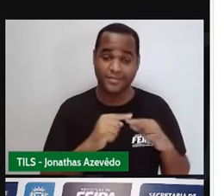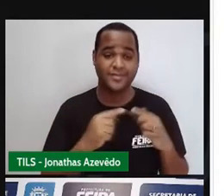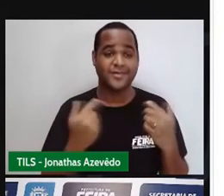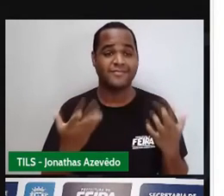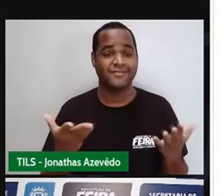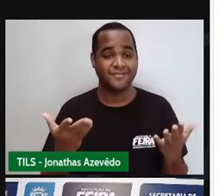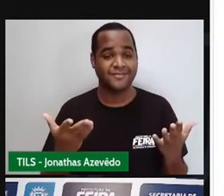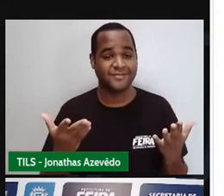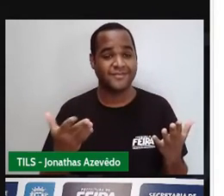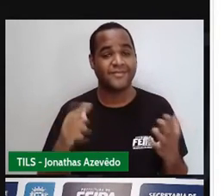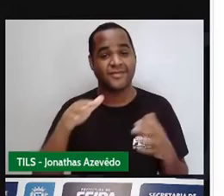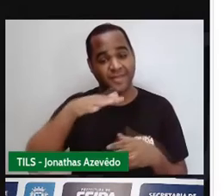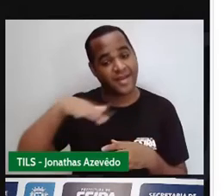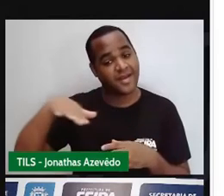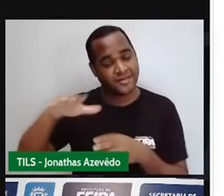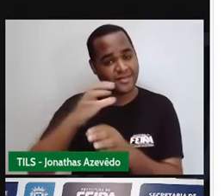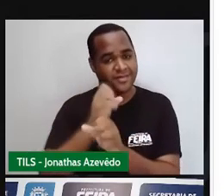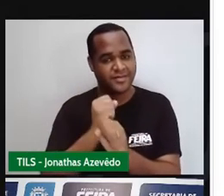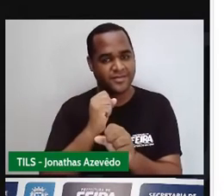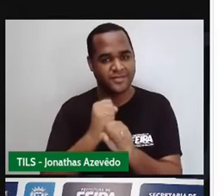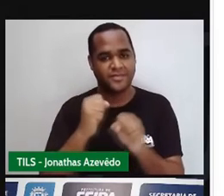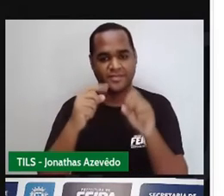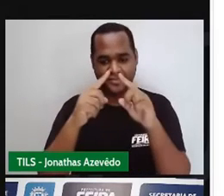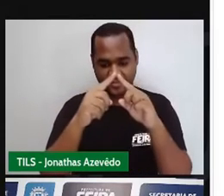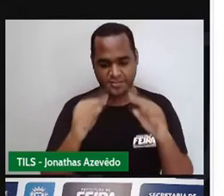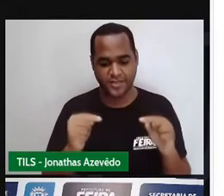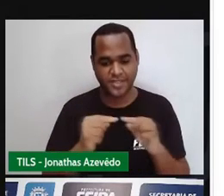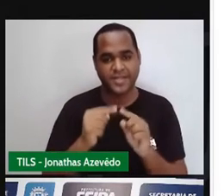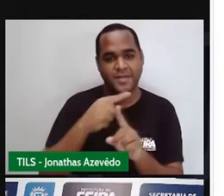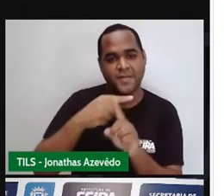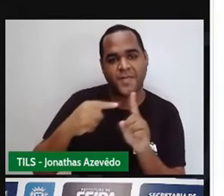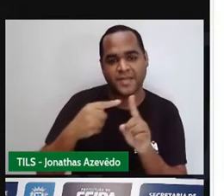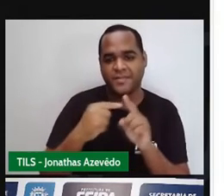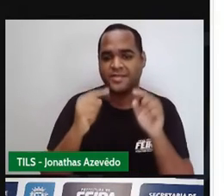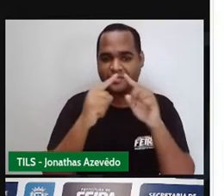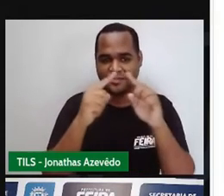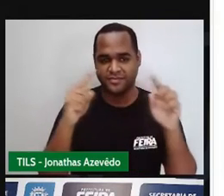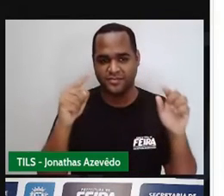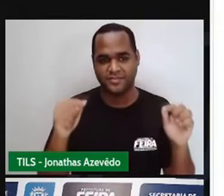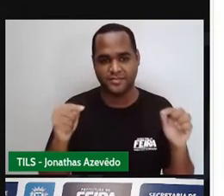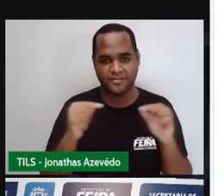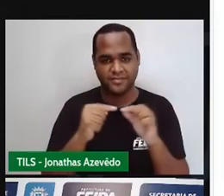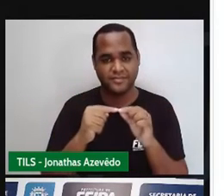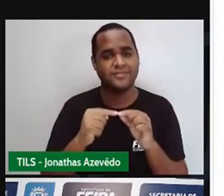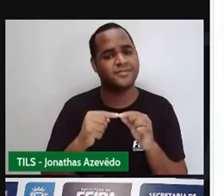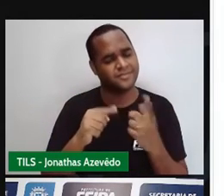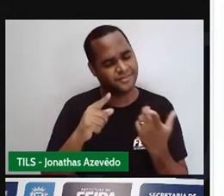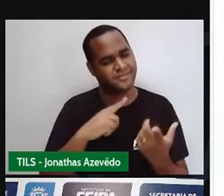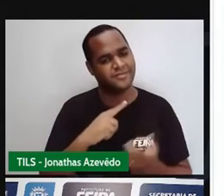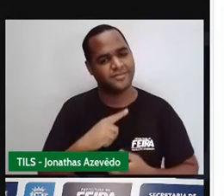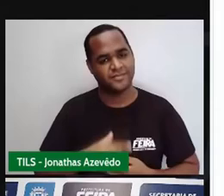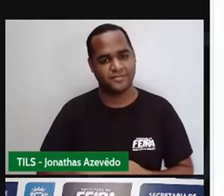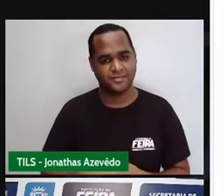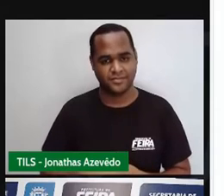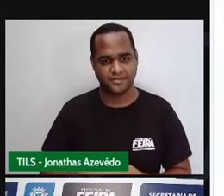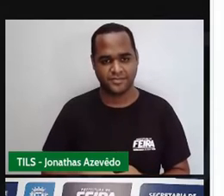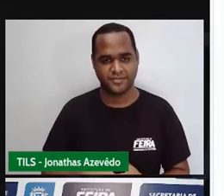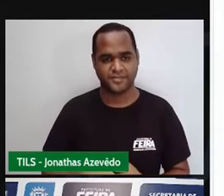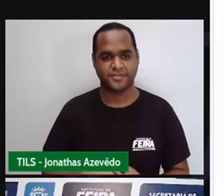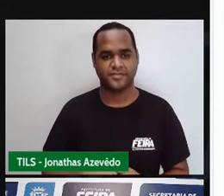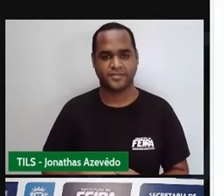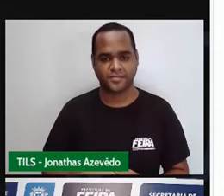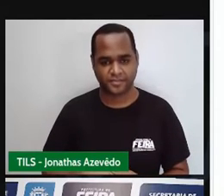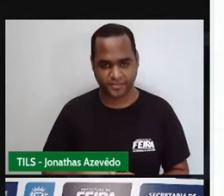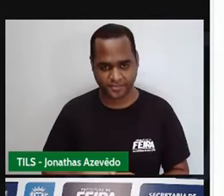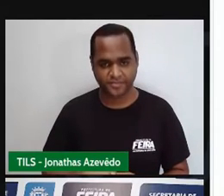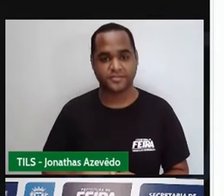a área de um triângulo é metade da área de um retângulo. Eu falei isso várias vezes pra